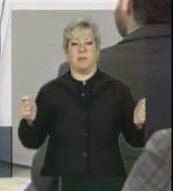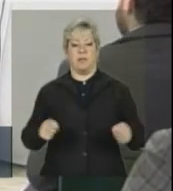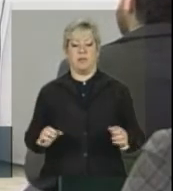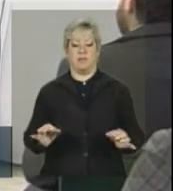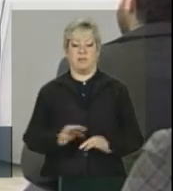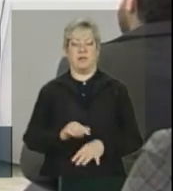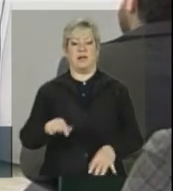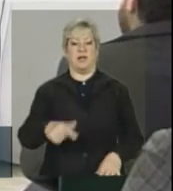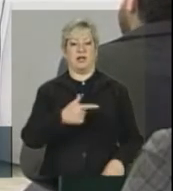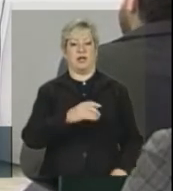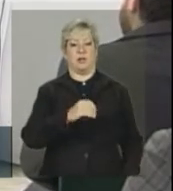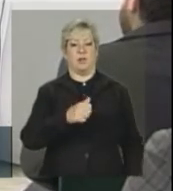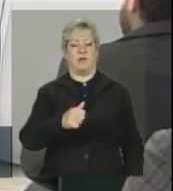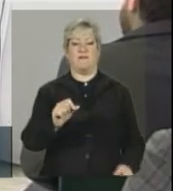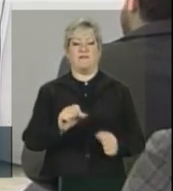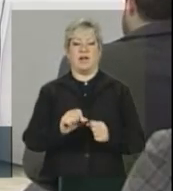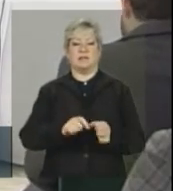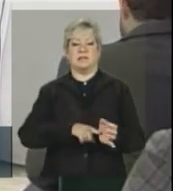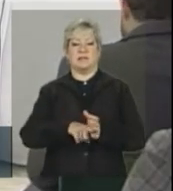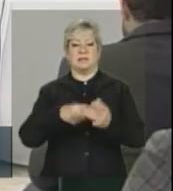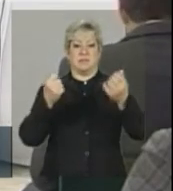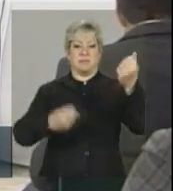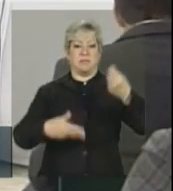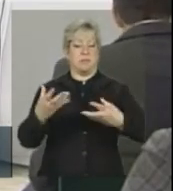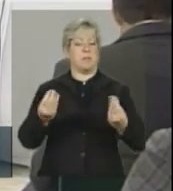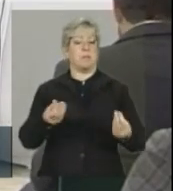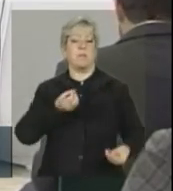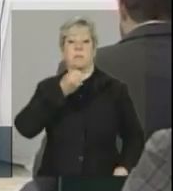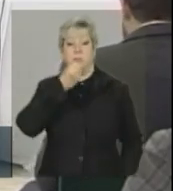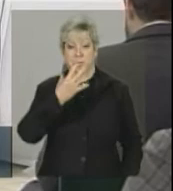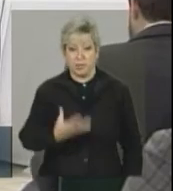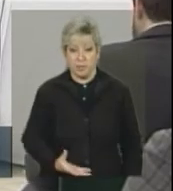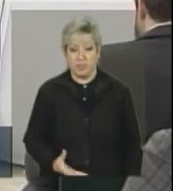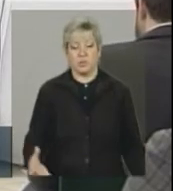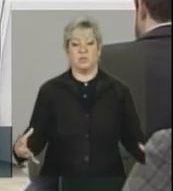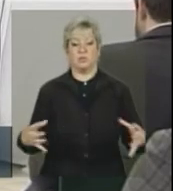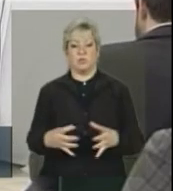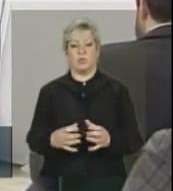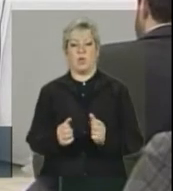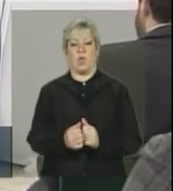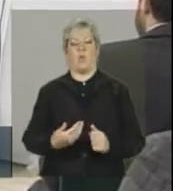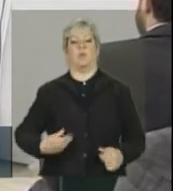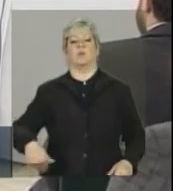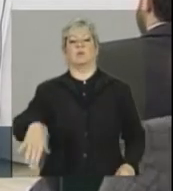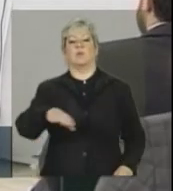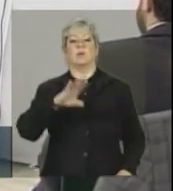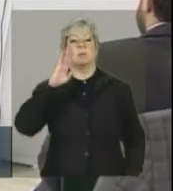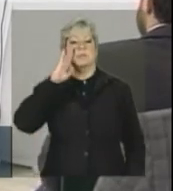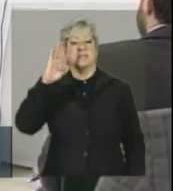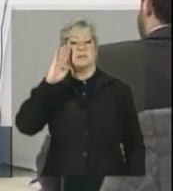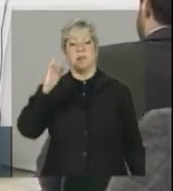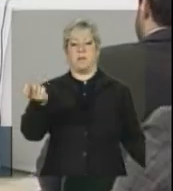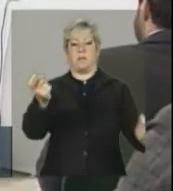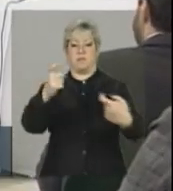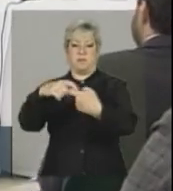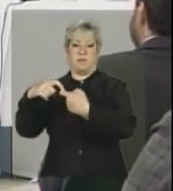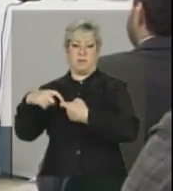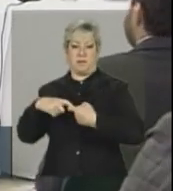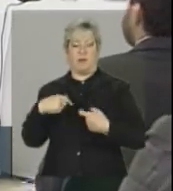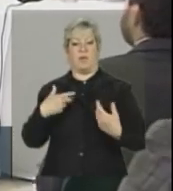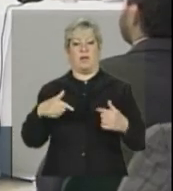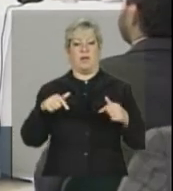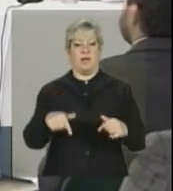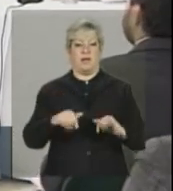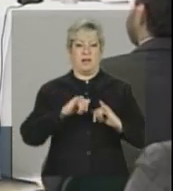encerrando o ano, fazendo um balanço tão positivo e fazer um balanço conjunto com os nossos principais parceiros. queria que em